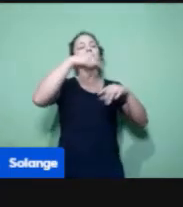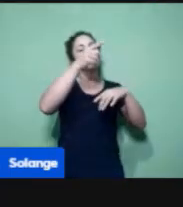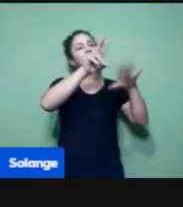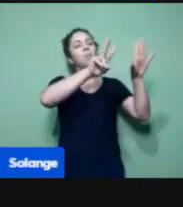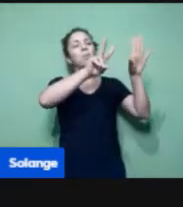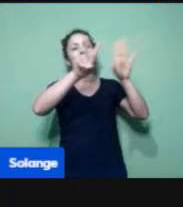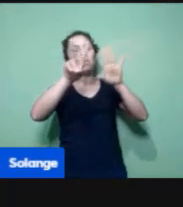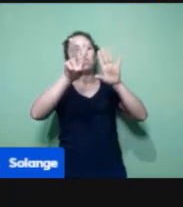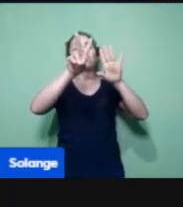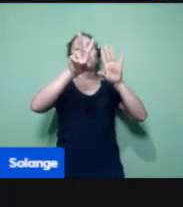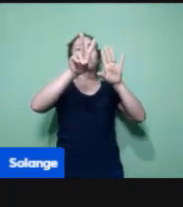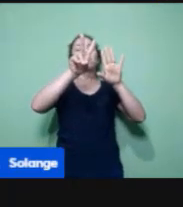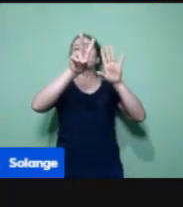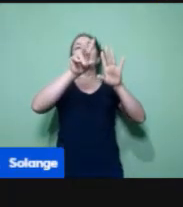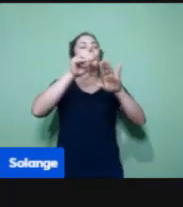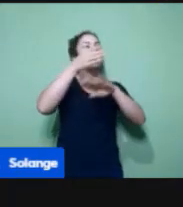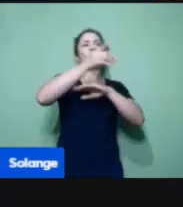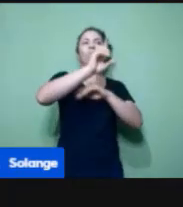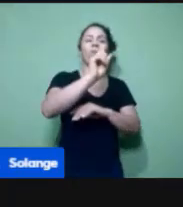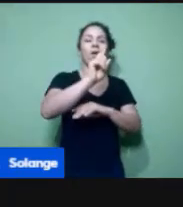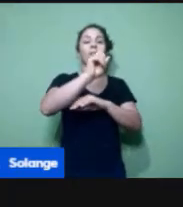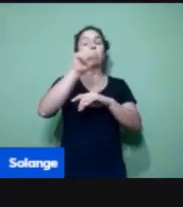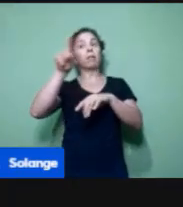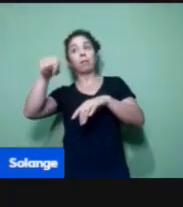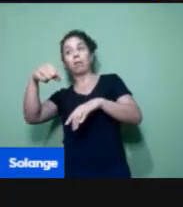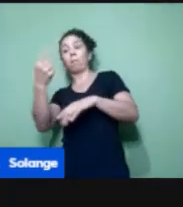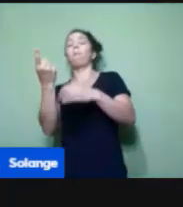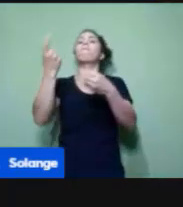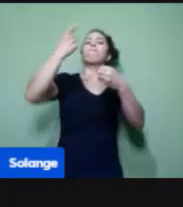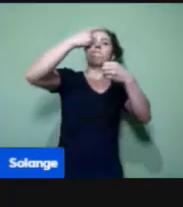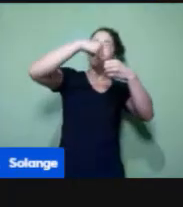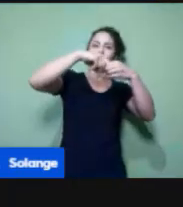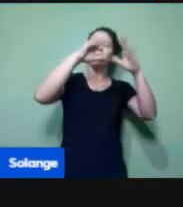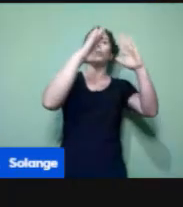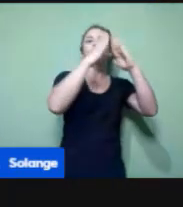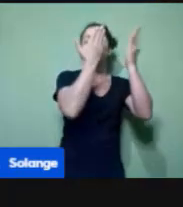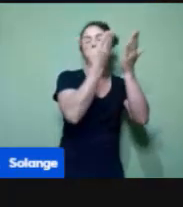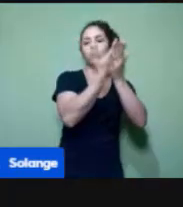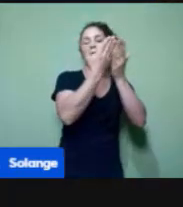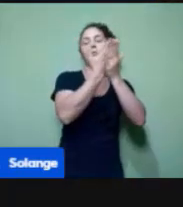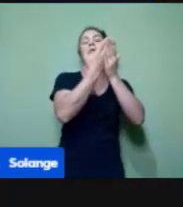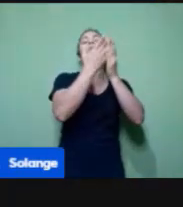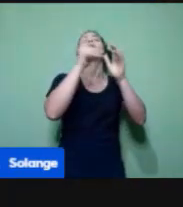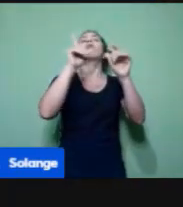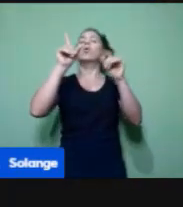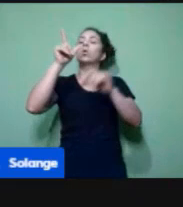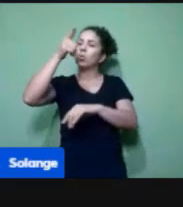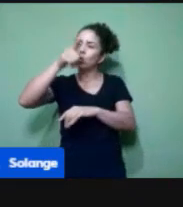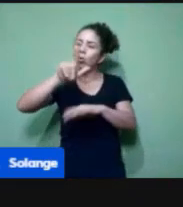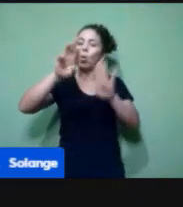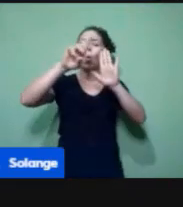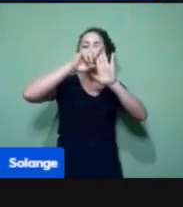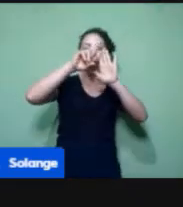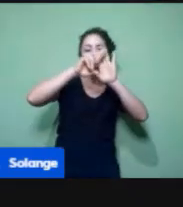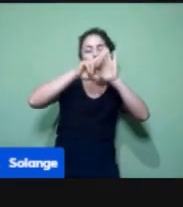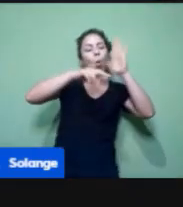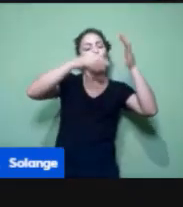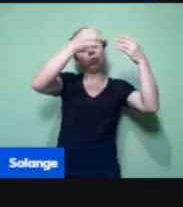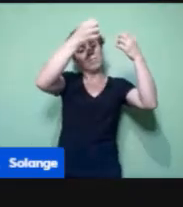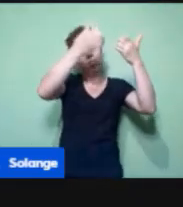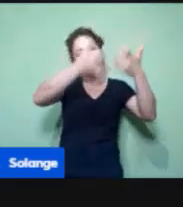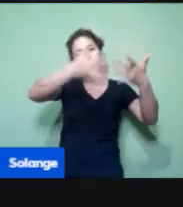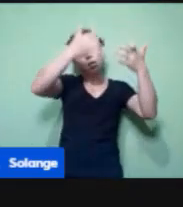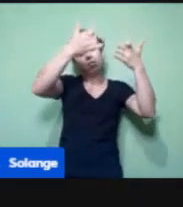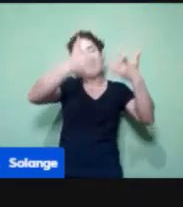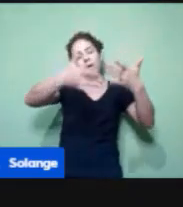volta para a escola. Temos que retomar essas rotinas de novo. Às vezes, nós vamos ficar um período mais falando de